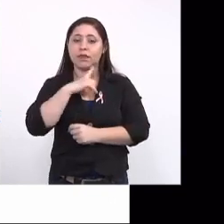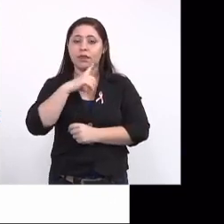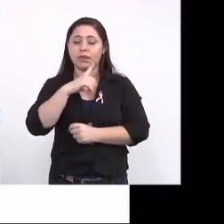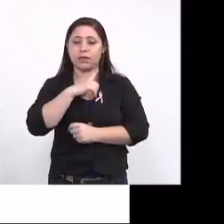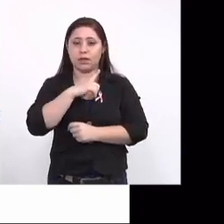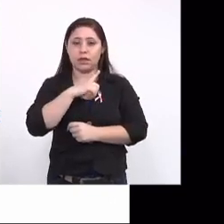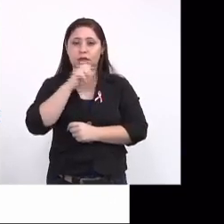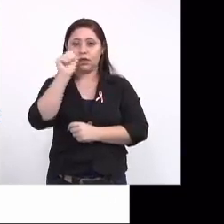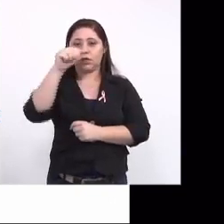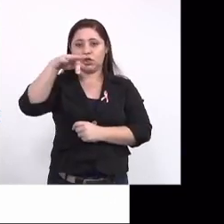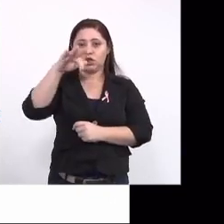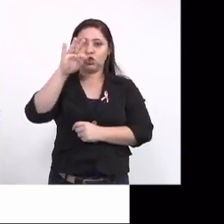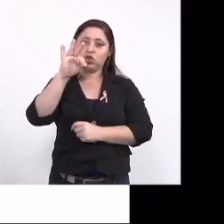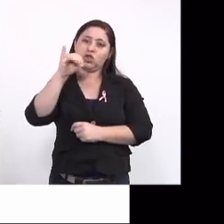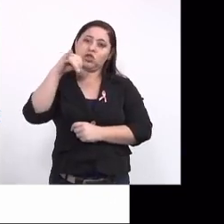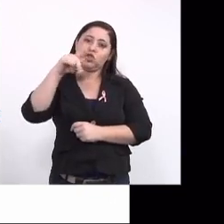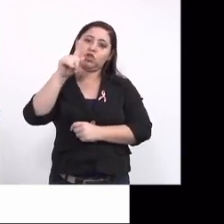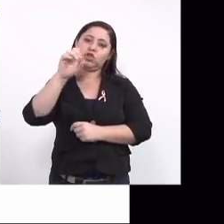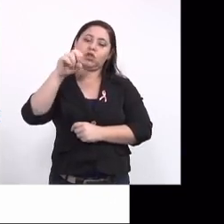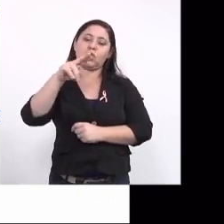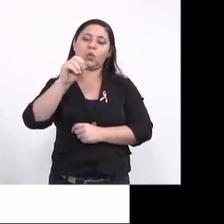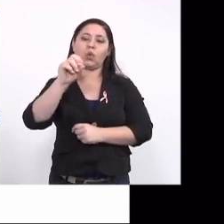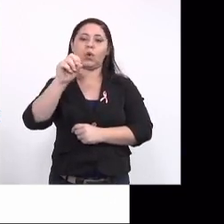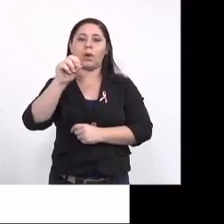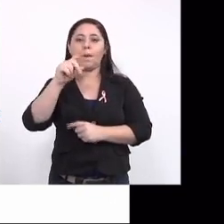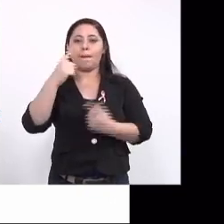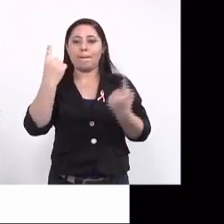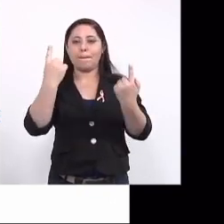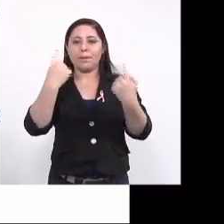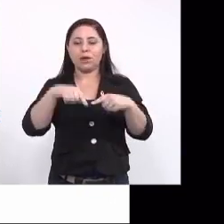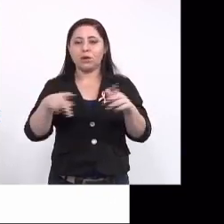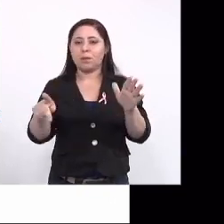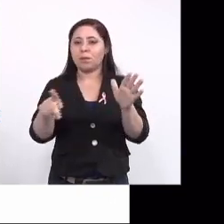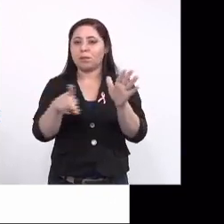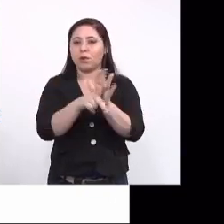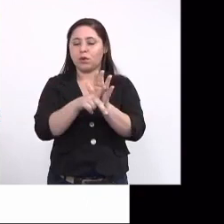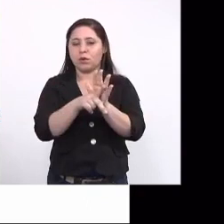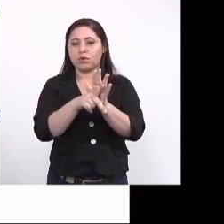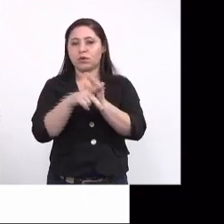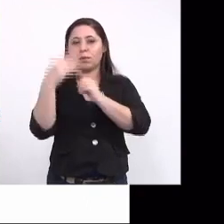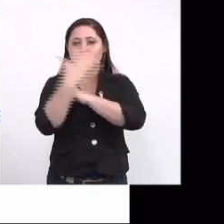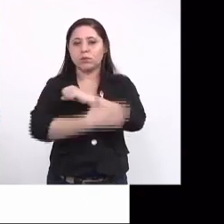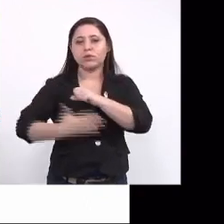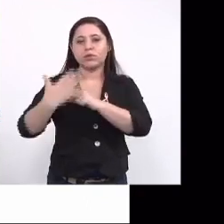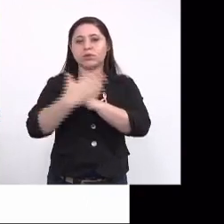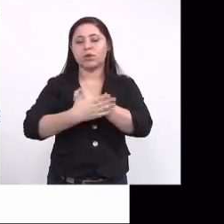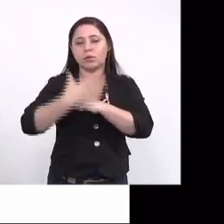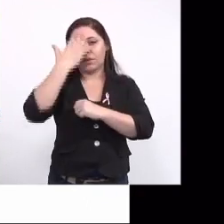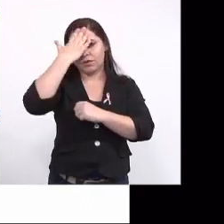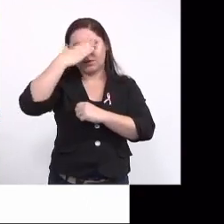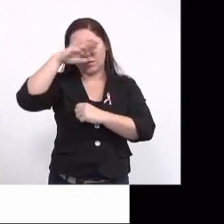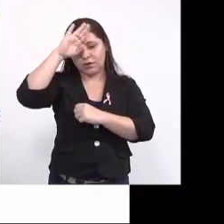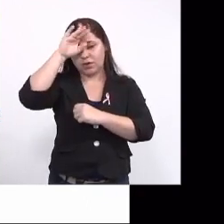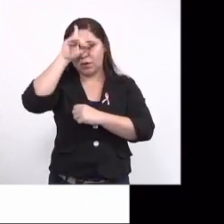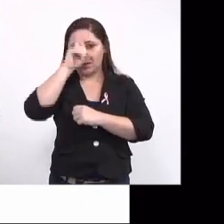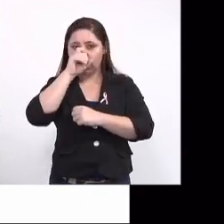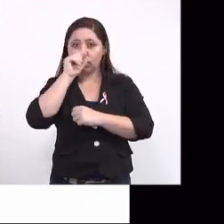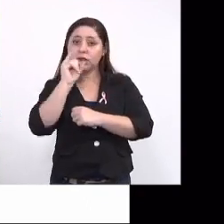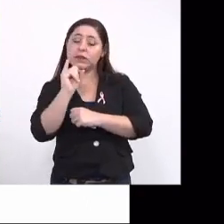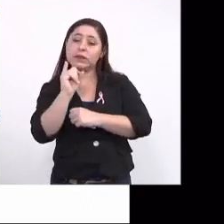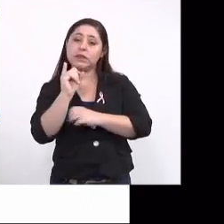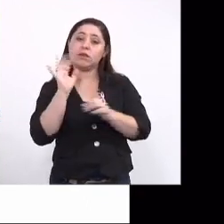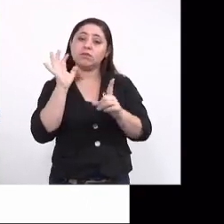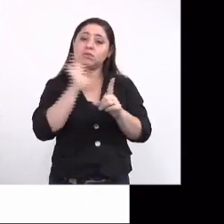antígenos que conferem proteção, anticorpos, perdão, que conferem proteção para a febre amarela e se isso teve alguma